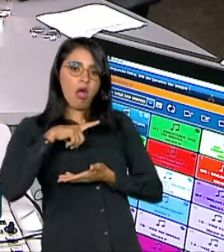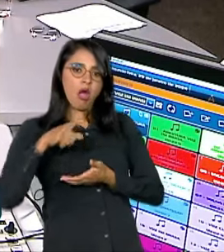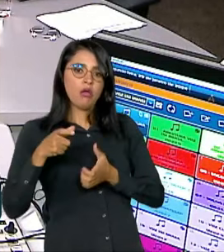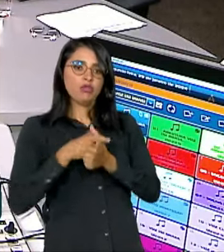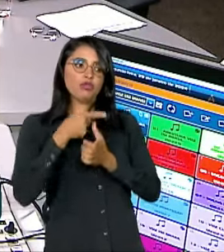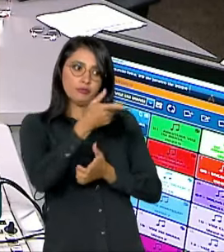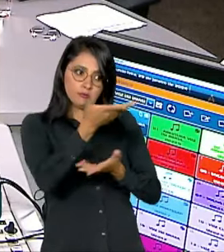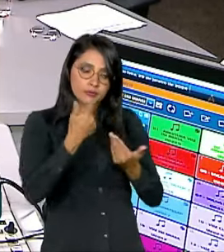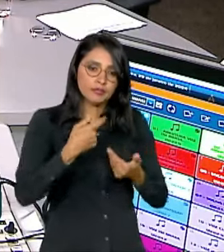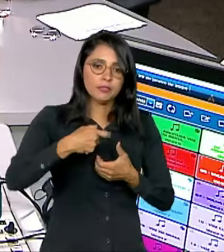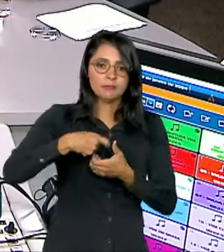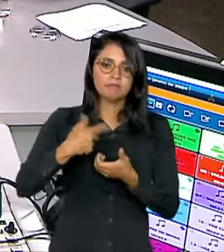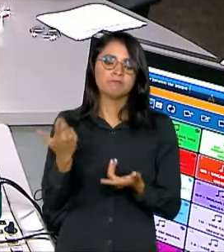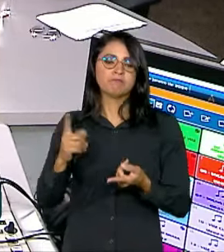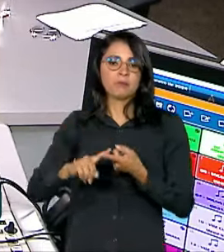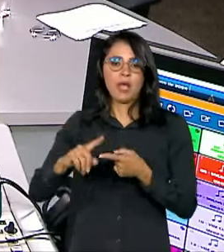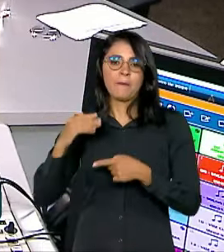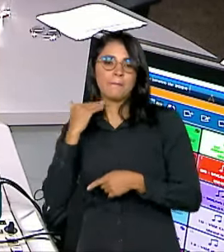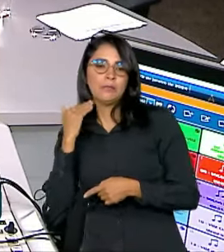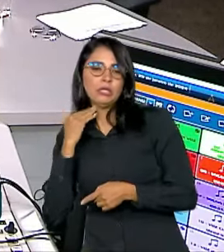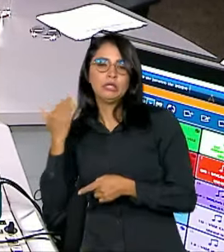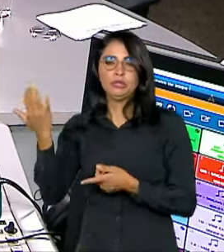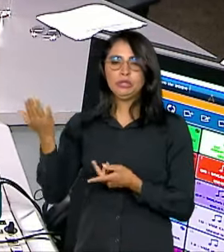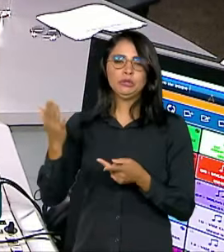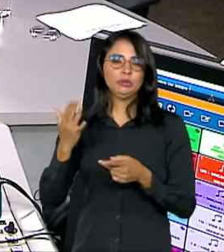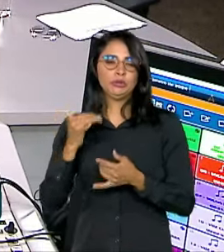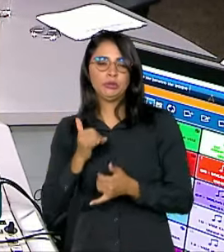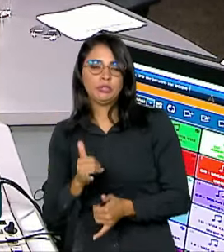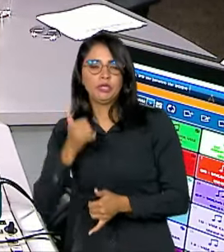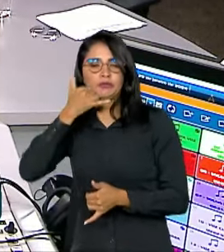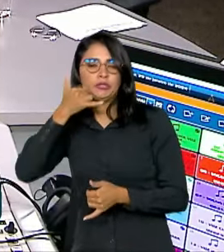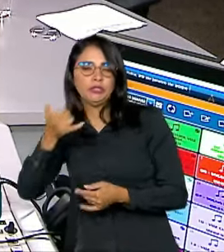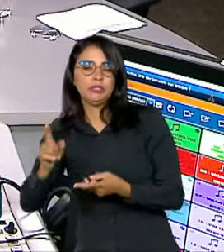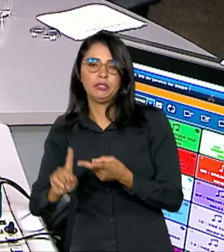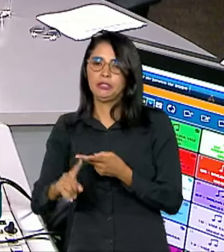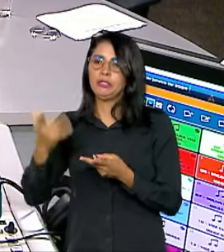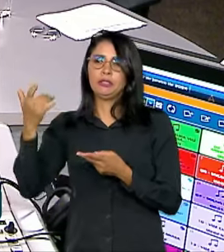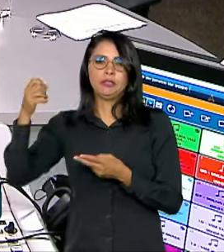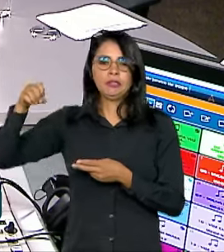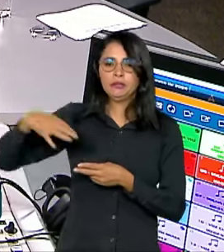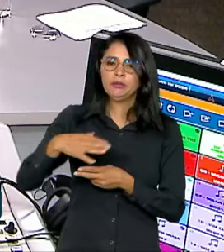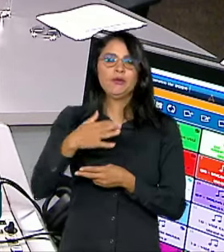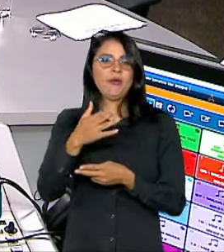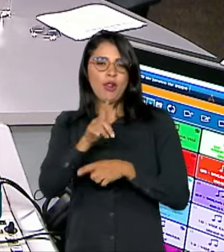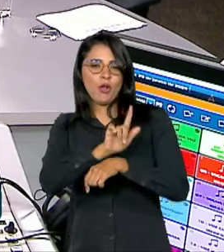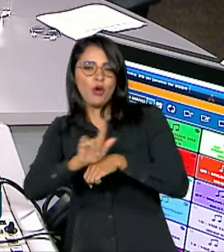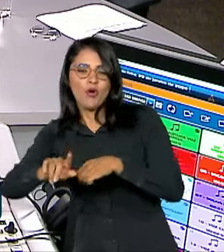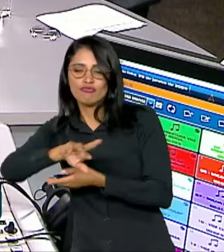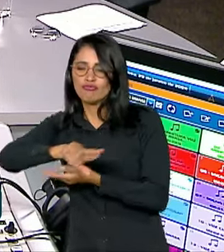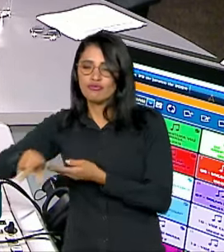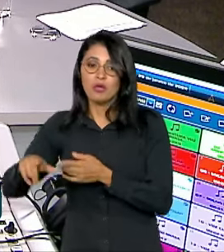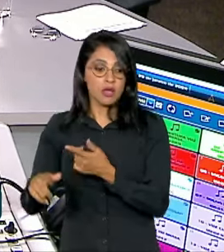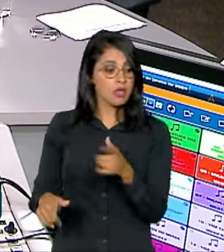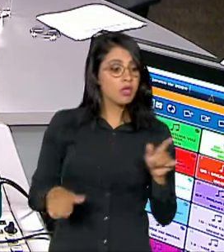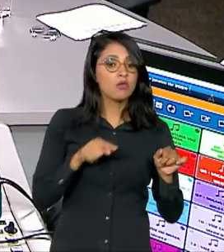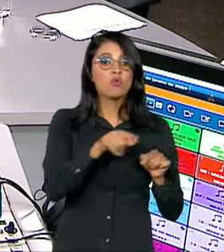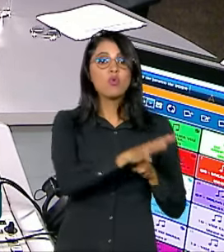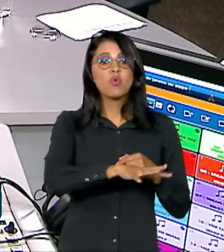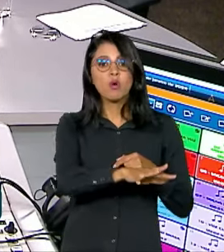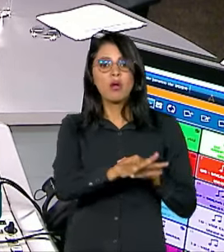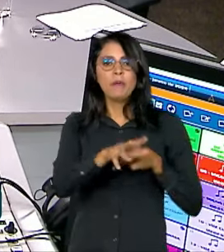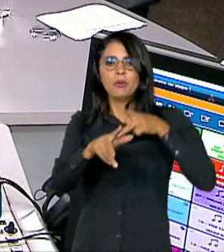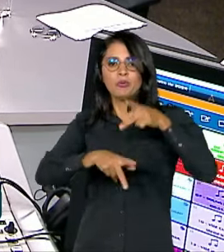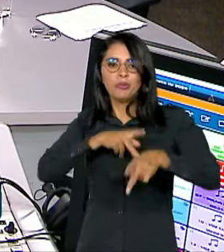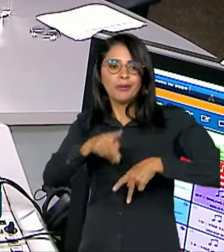empresas de telefonia, conta de luz, conta de celular, conta do varejo, e do outro lado a população que saiu da